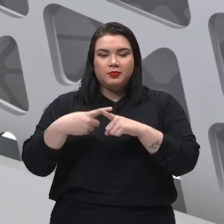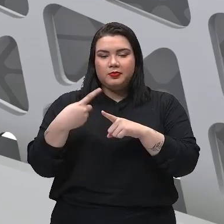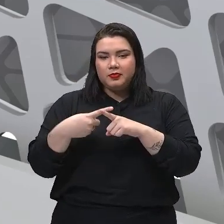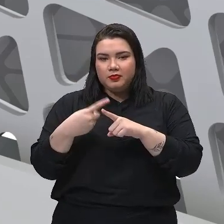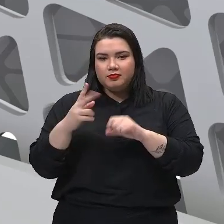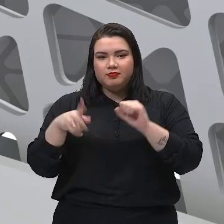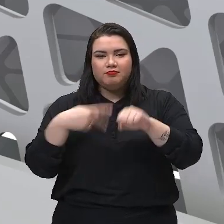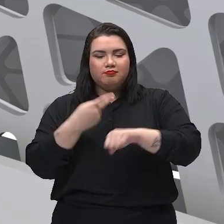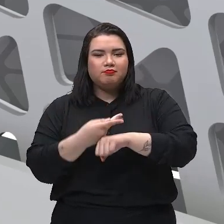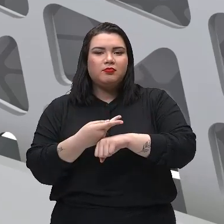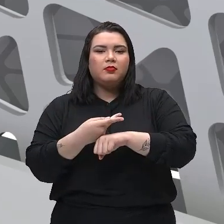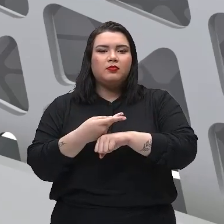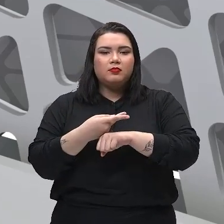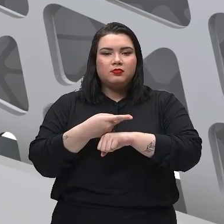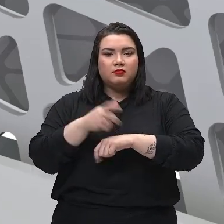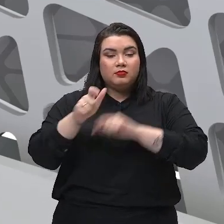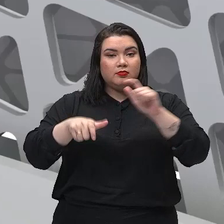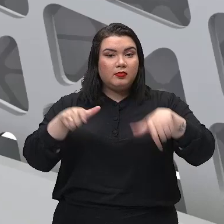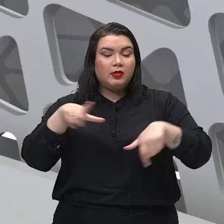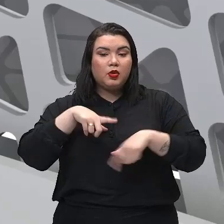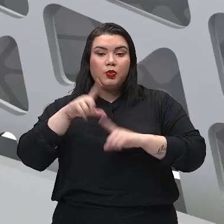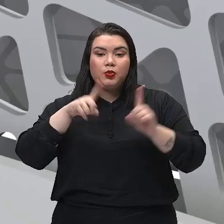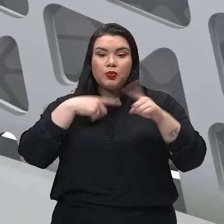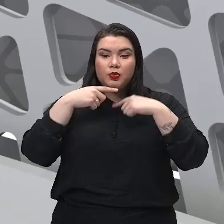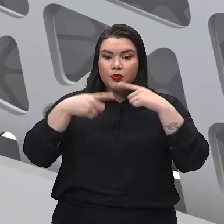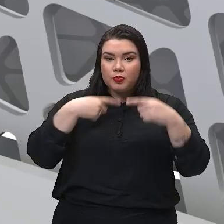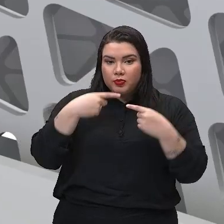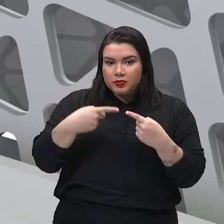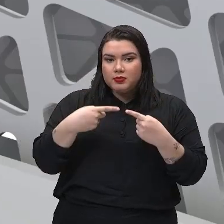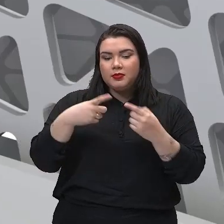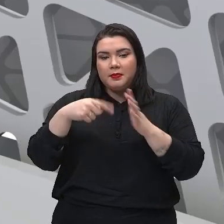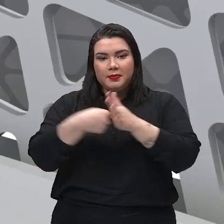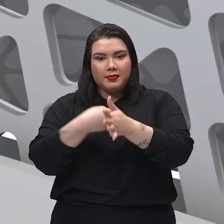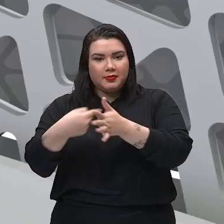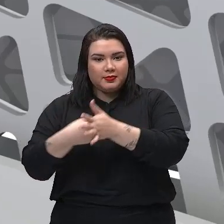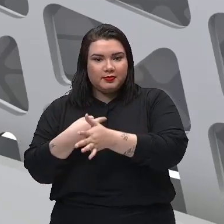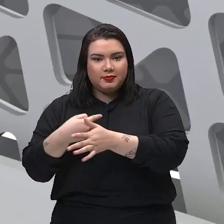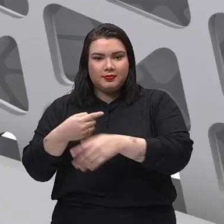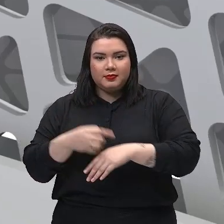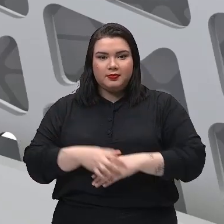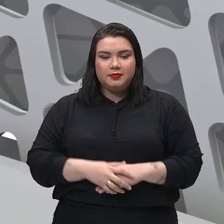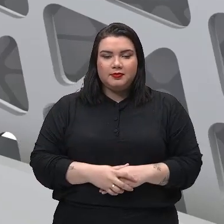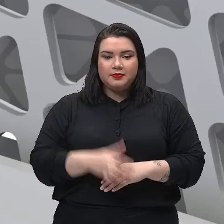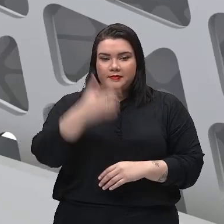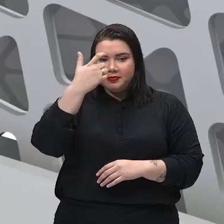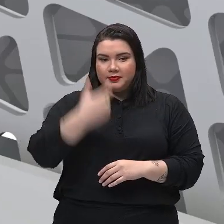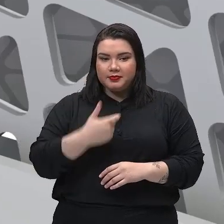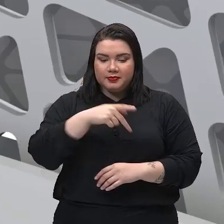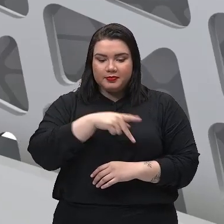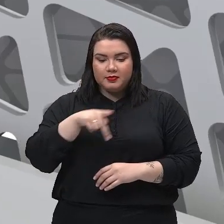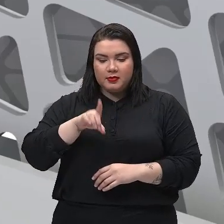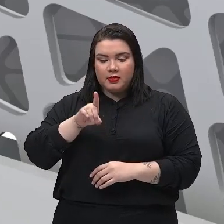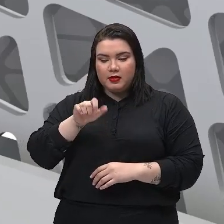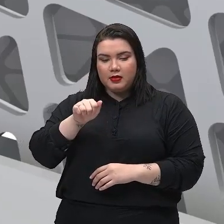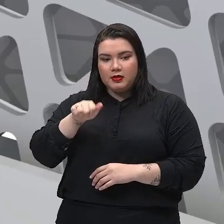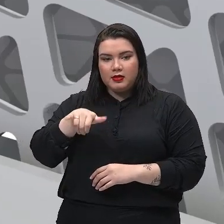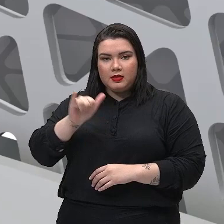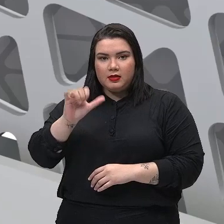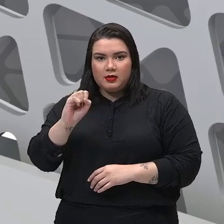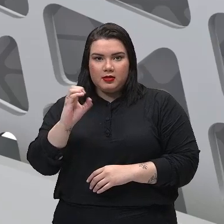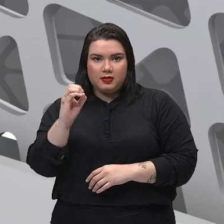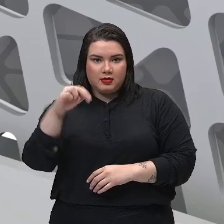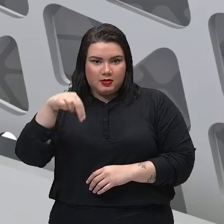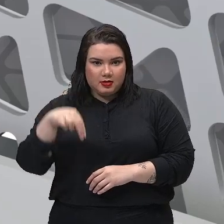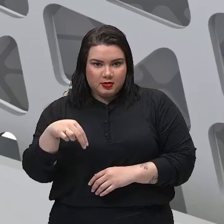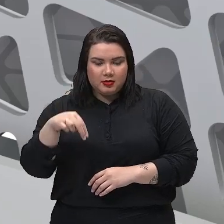pouco vocês têm dúvidas, quem sabe tenham dúvidas para me perguntar, tá bom? Eu sou o professor Dyson Jardim, aqui do sétimo ano